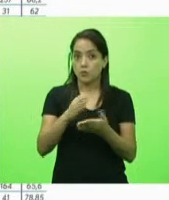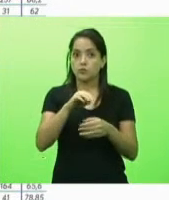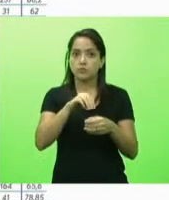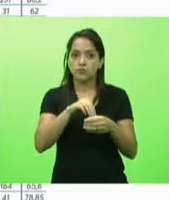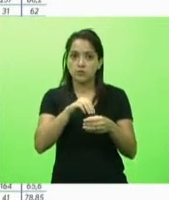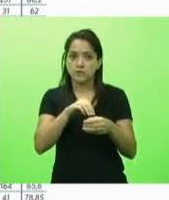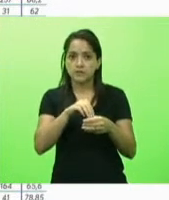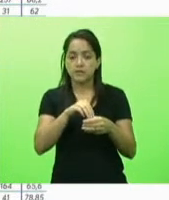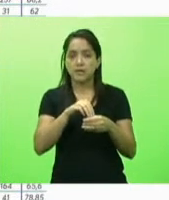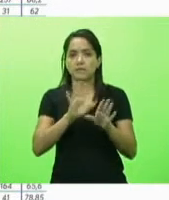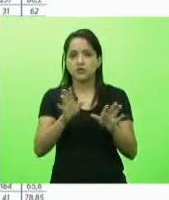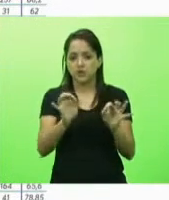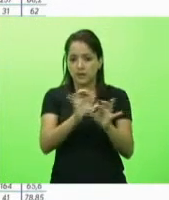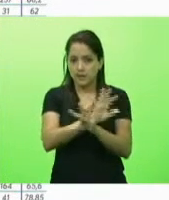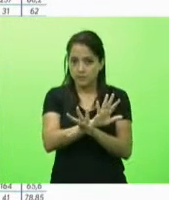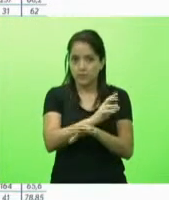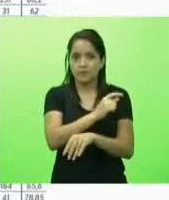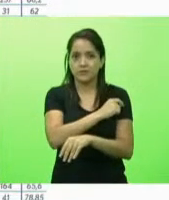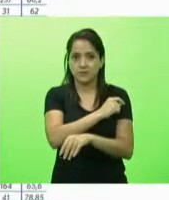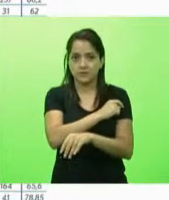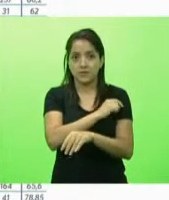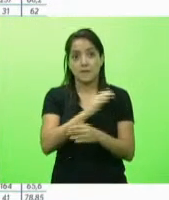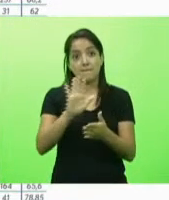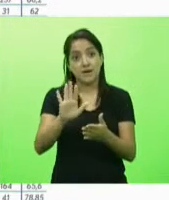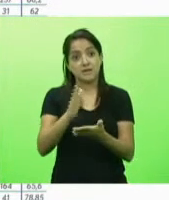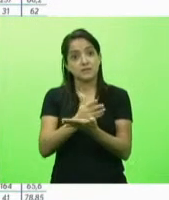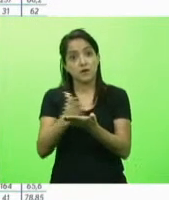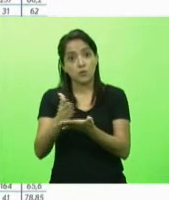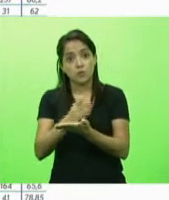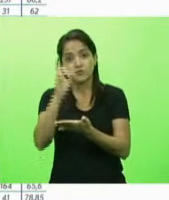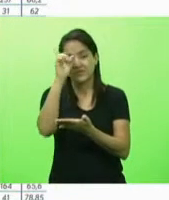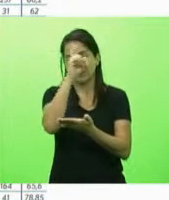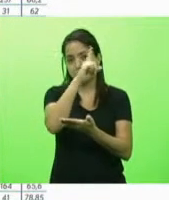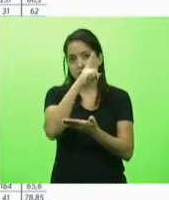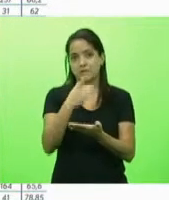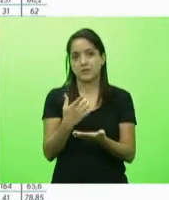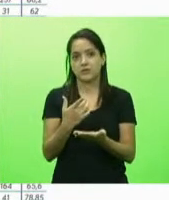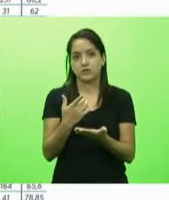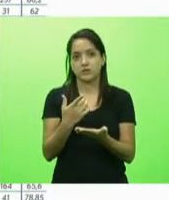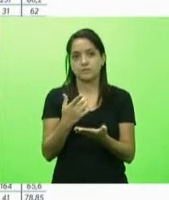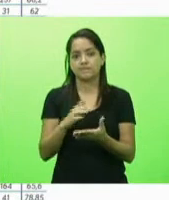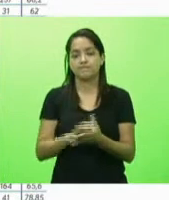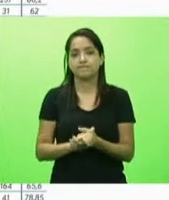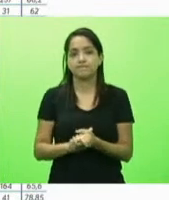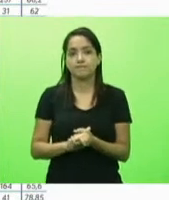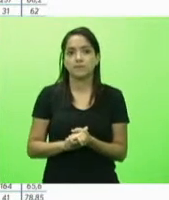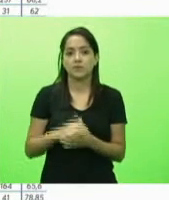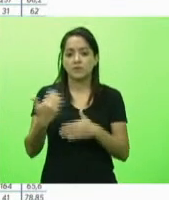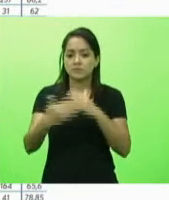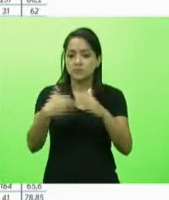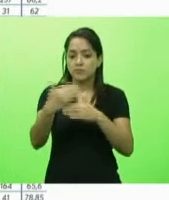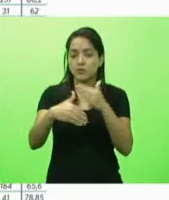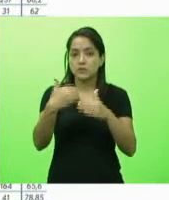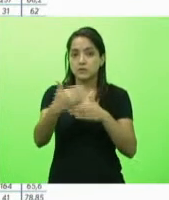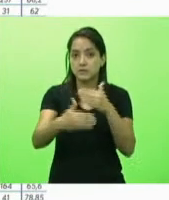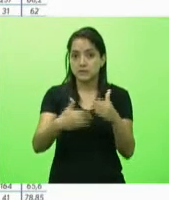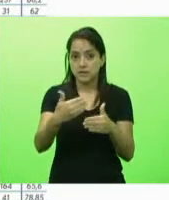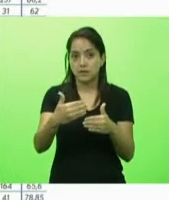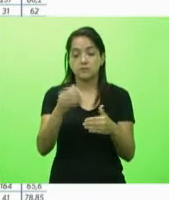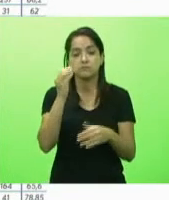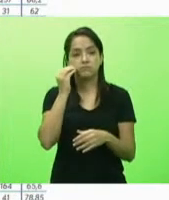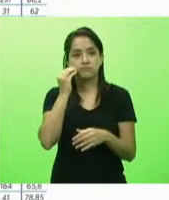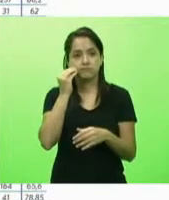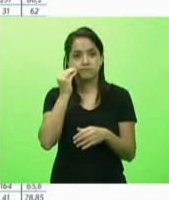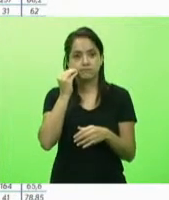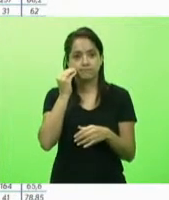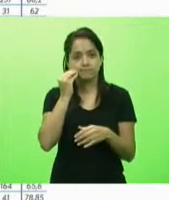terminaram suas vacinações mas alguns estão tendo dificuldades que são inerentes do próprio processo e nós estamos também tentando